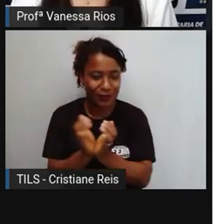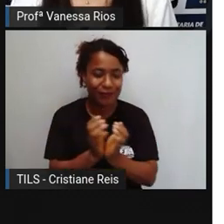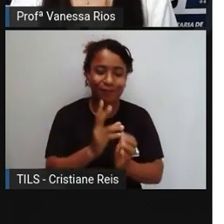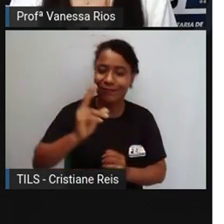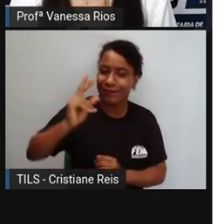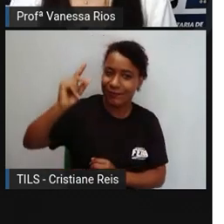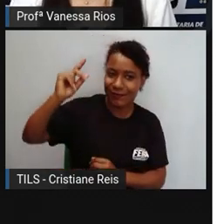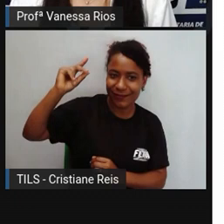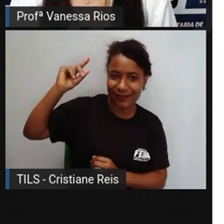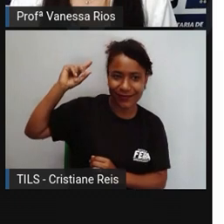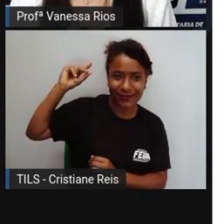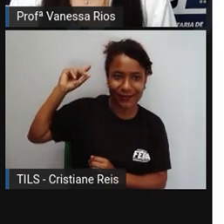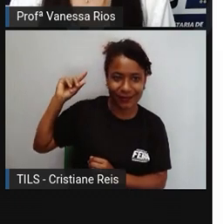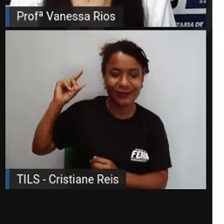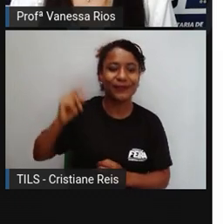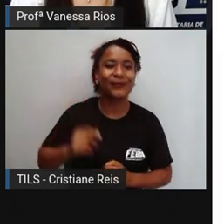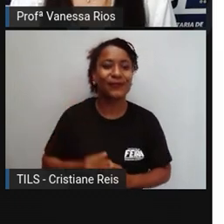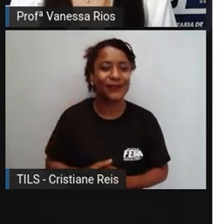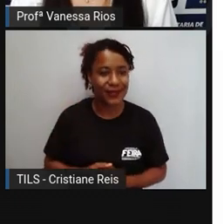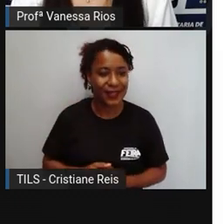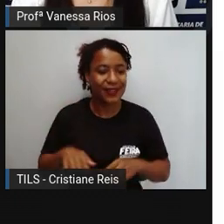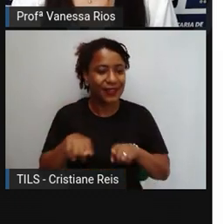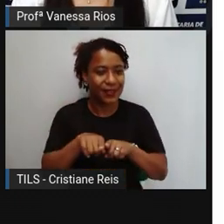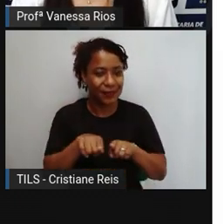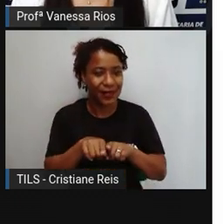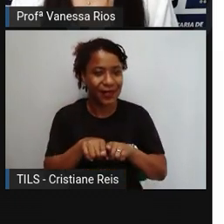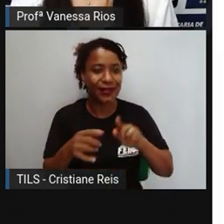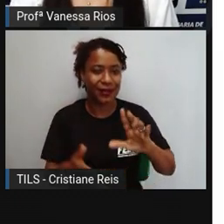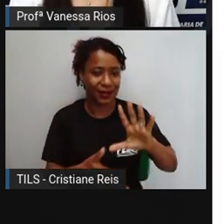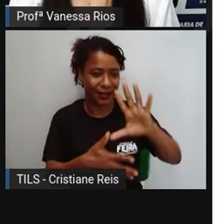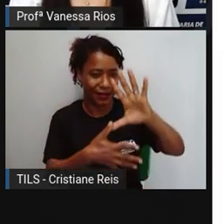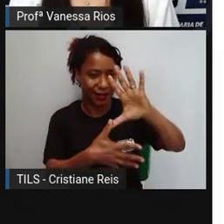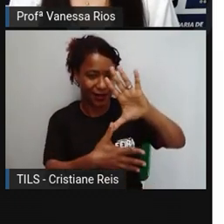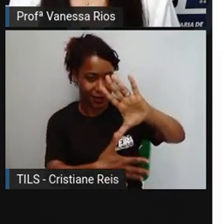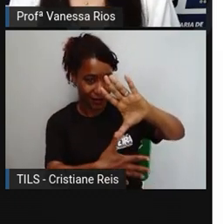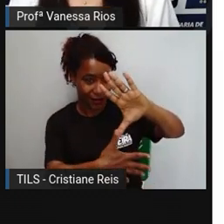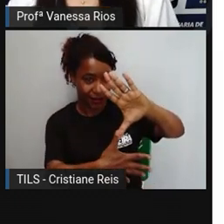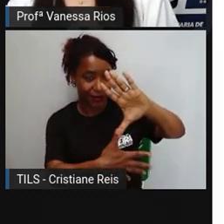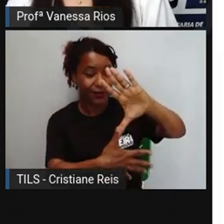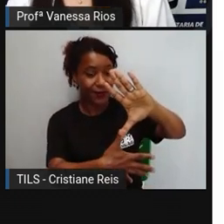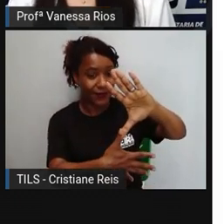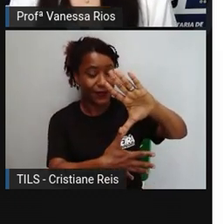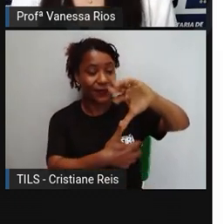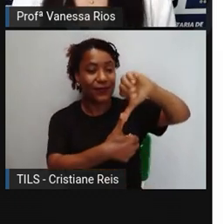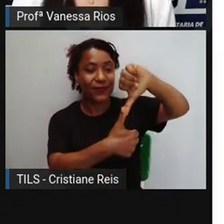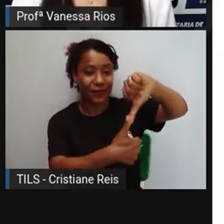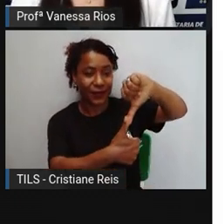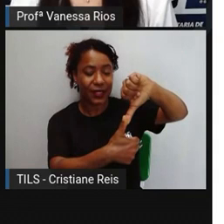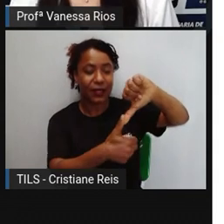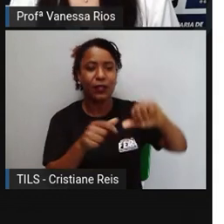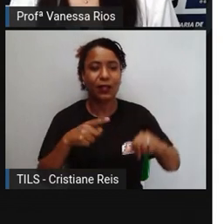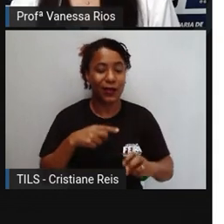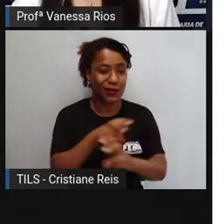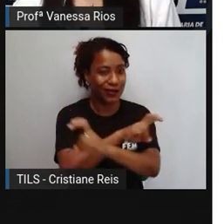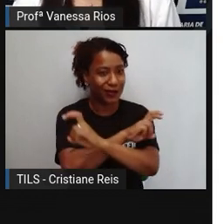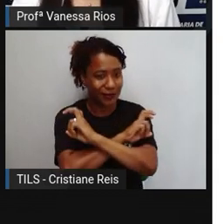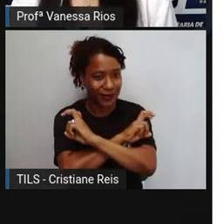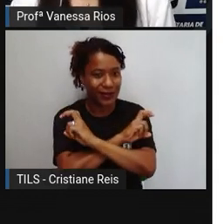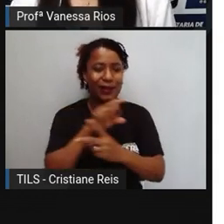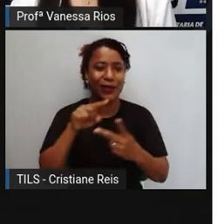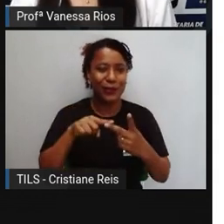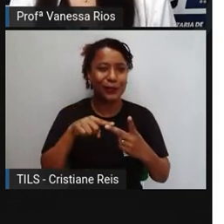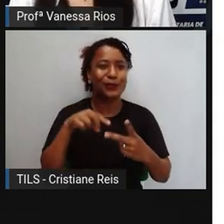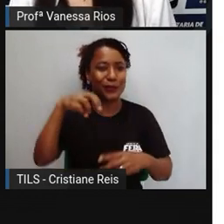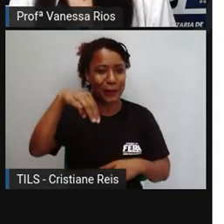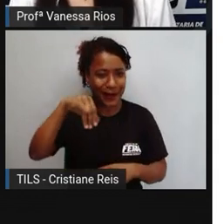na América Central e também aí na América do Sul. Então a gente percebe aí entre os maias e os aztecas, né, a